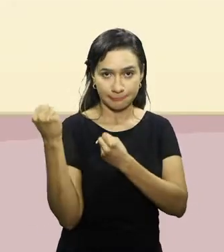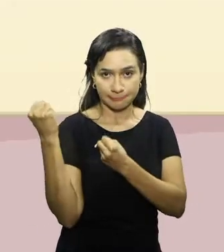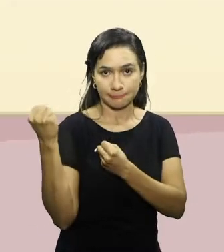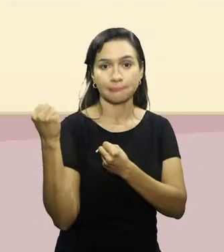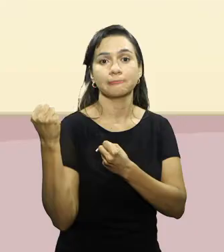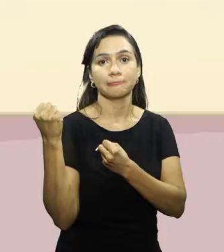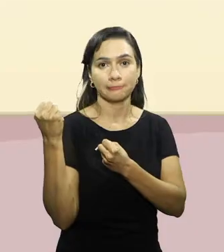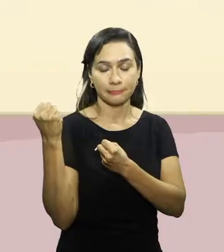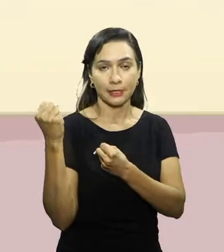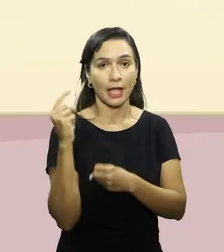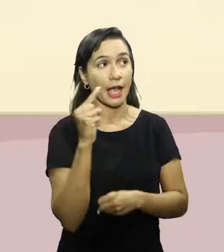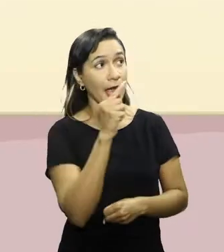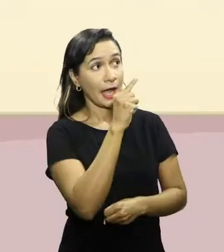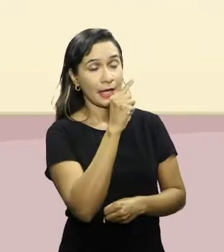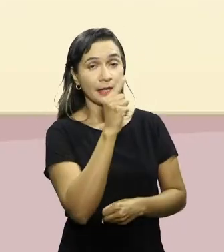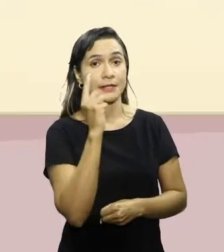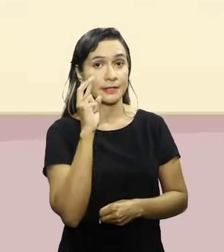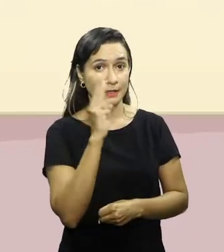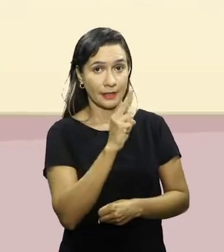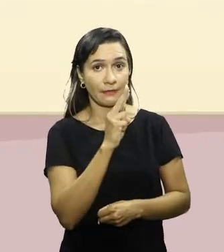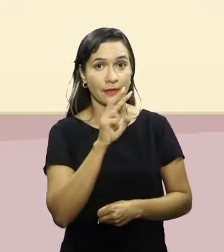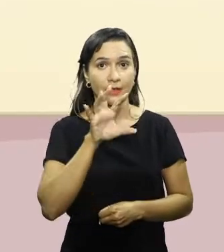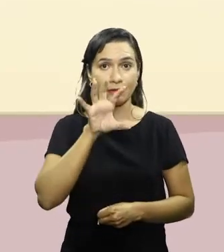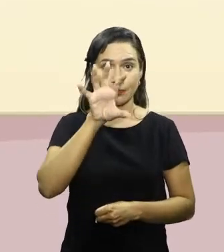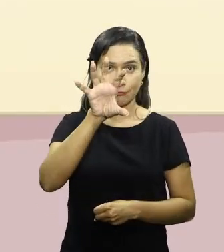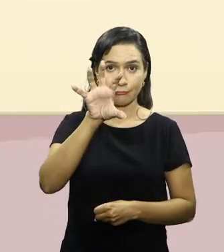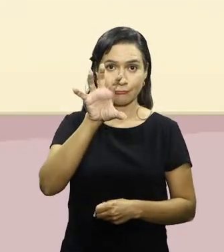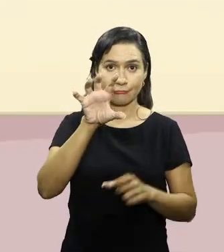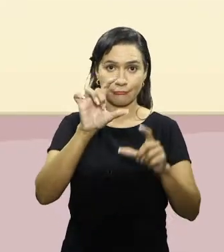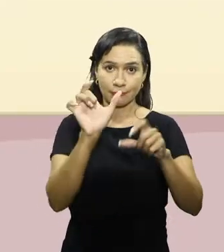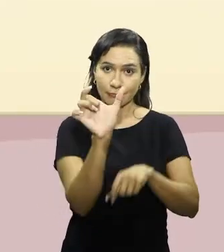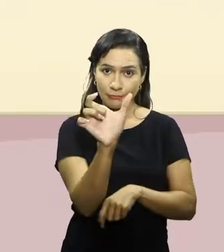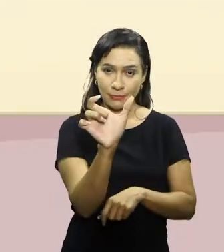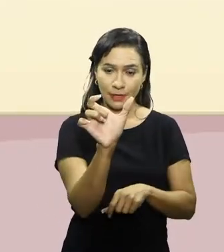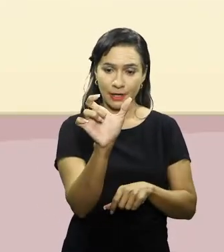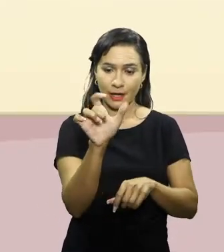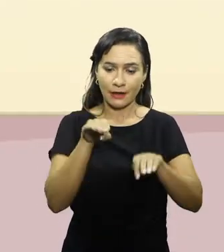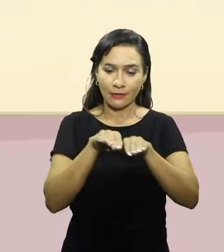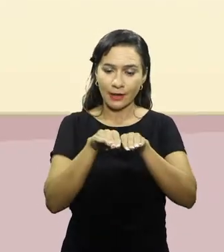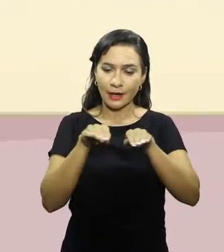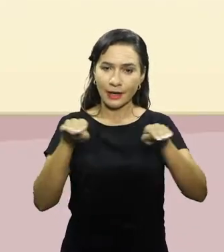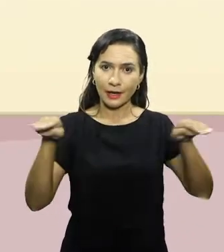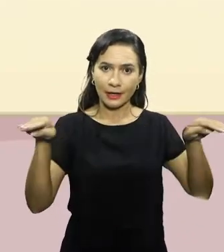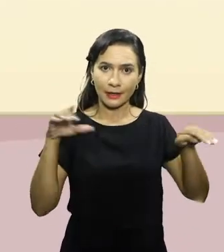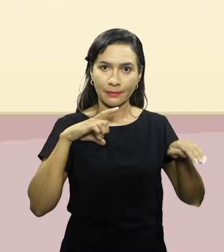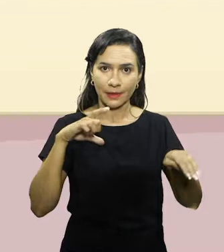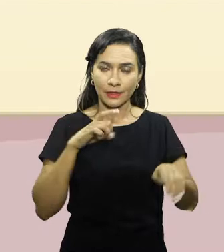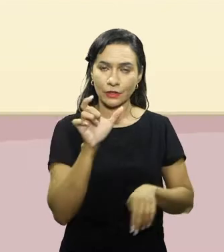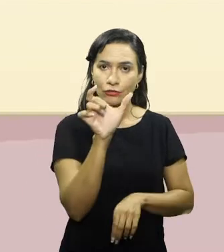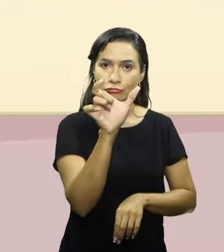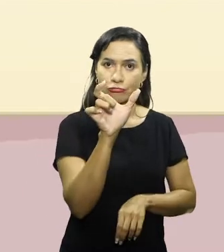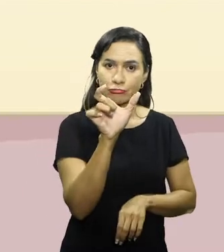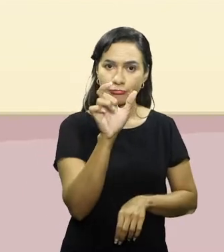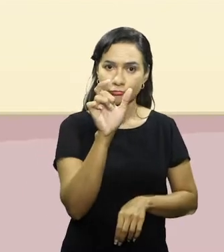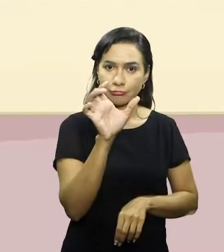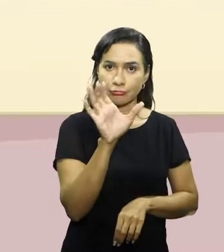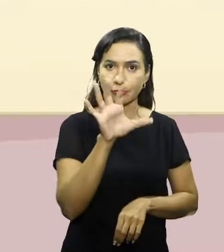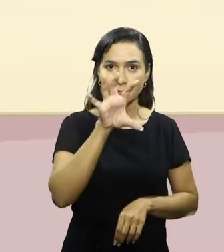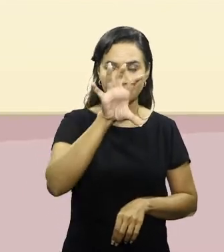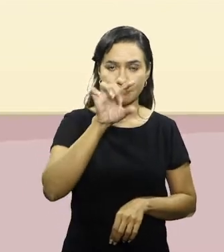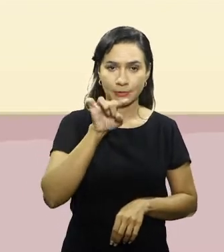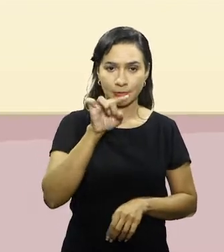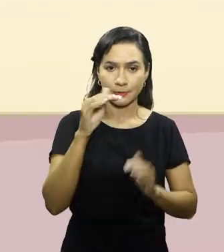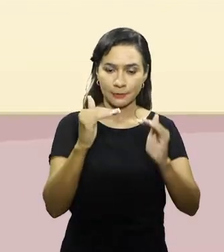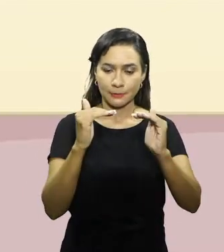Nesse slide está sendo mostrado um elemento gráfico em hierarquia, onde na parte superior está escrito o nome da aptidão física e saúde e a